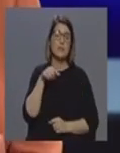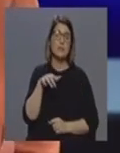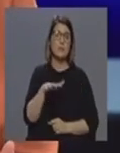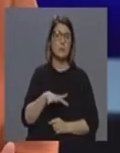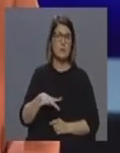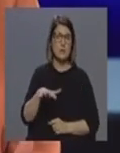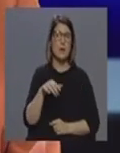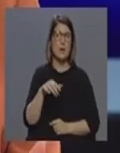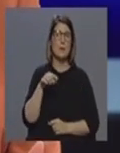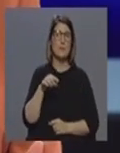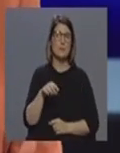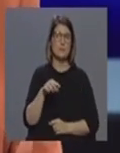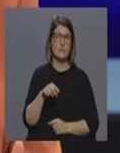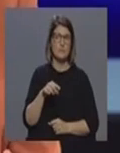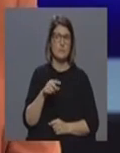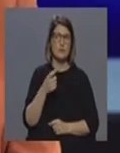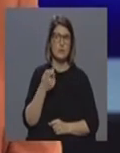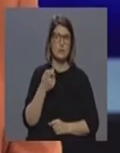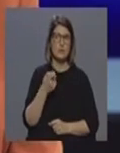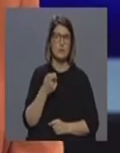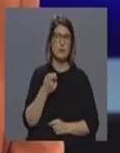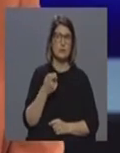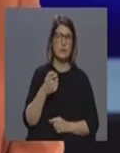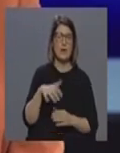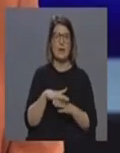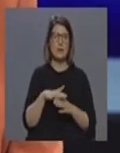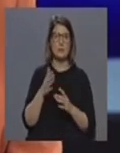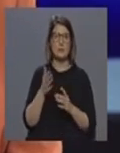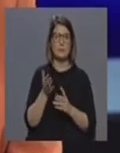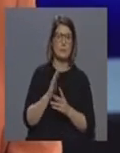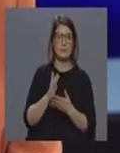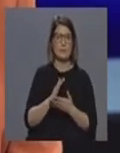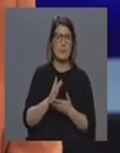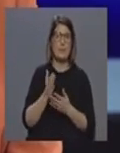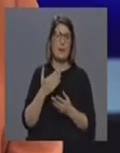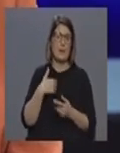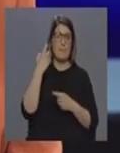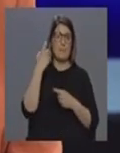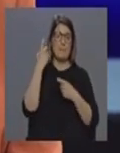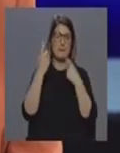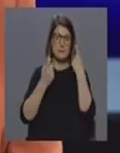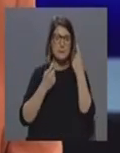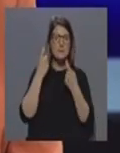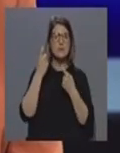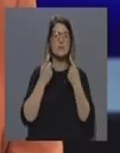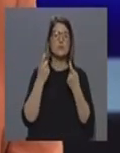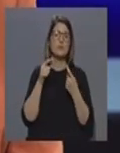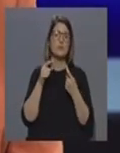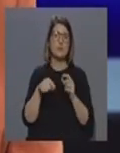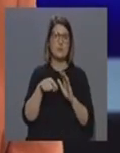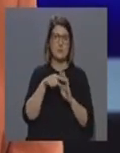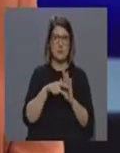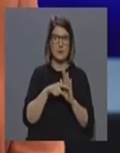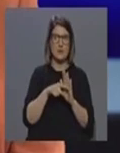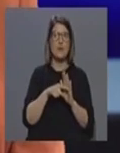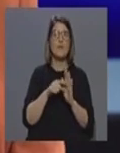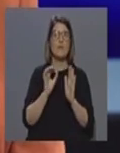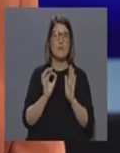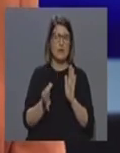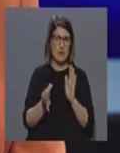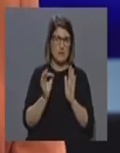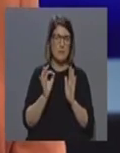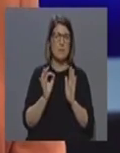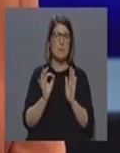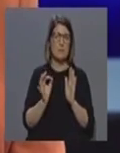um bocadinho ambivalente dos dois lados. Portanto, aquilo que nós pensámos realmente, e é que esta medida se justificava, até